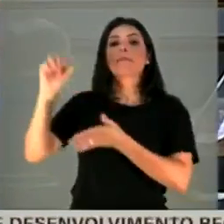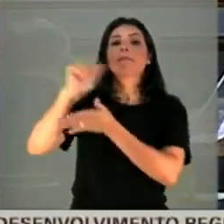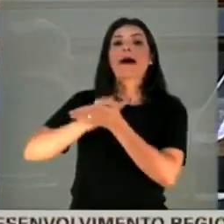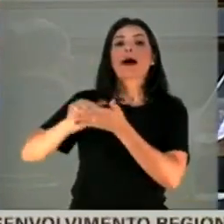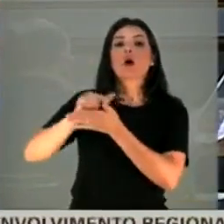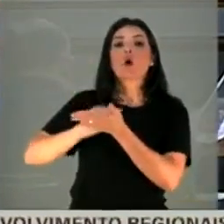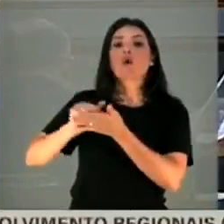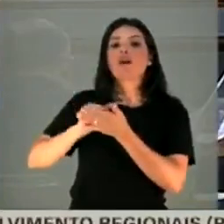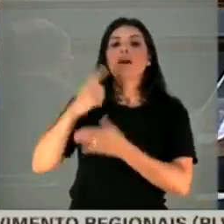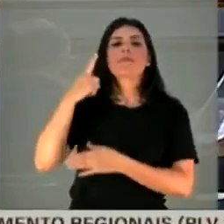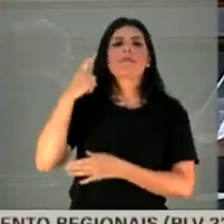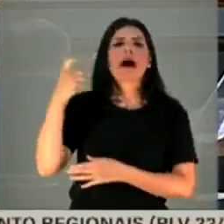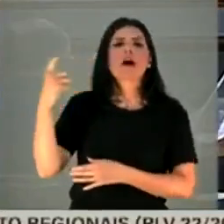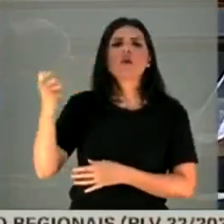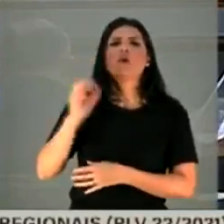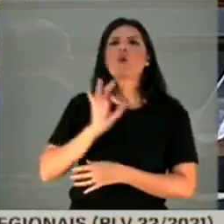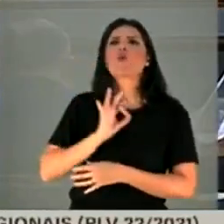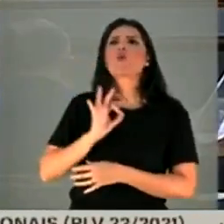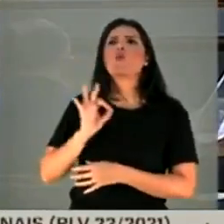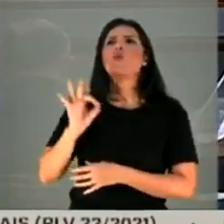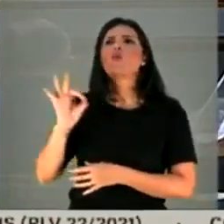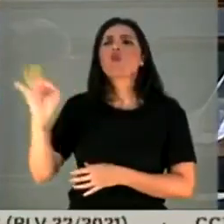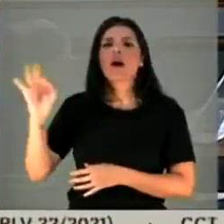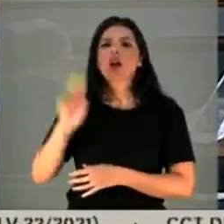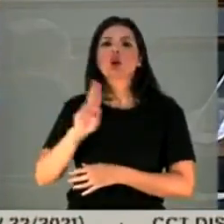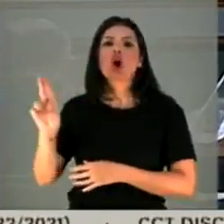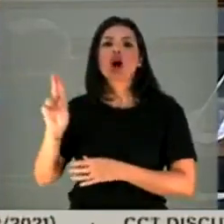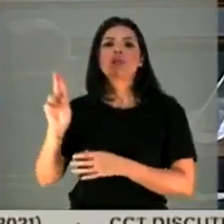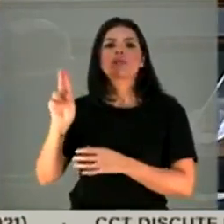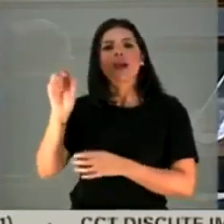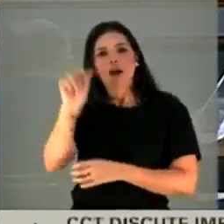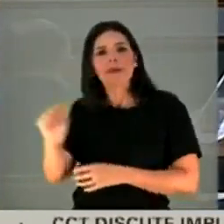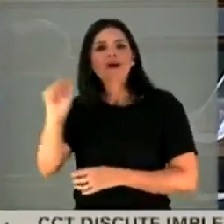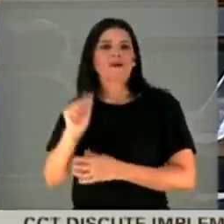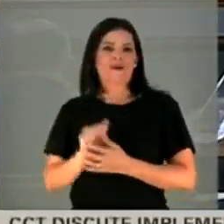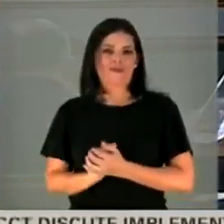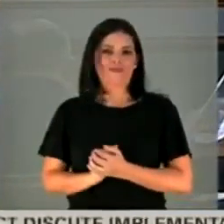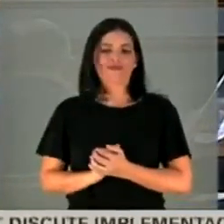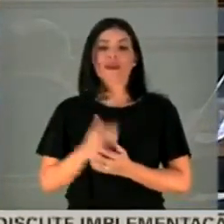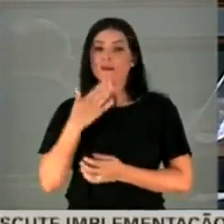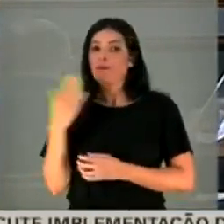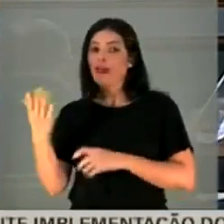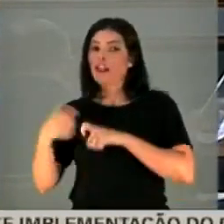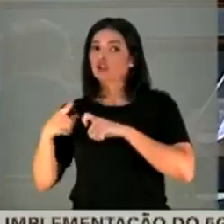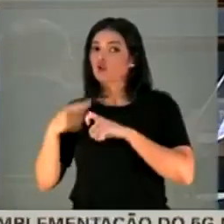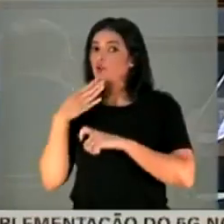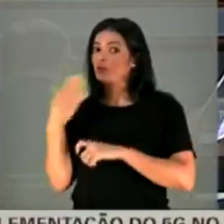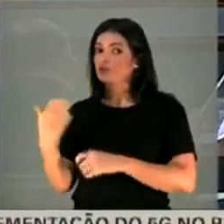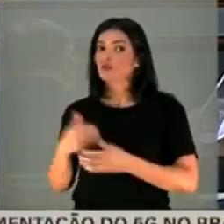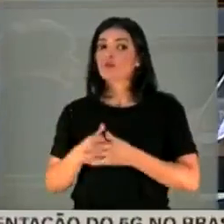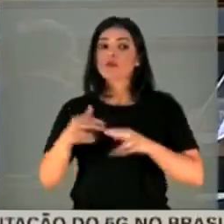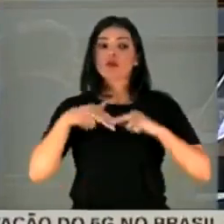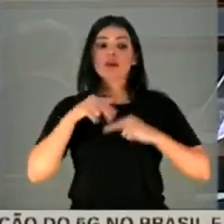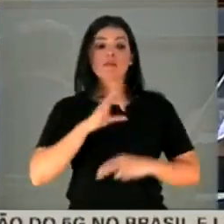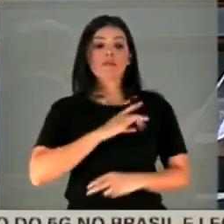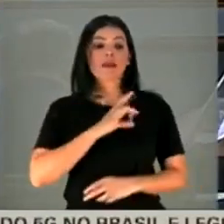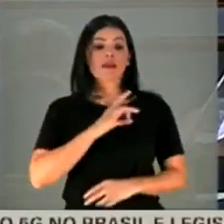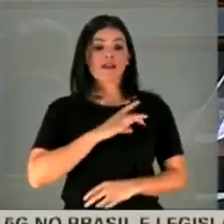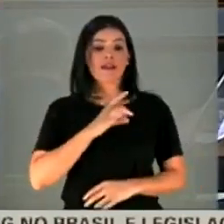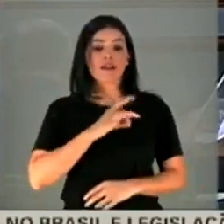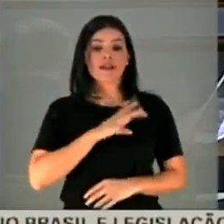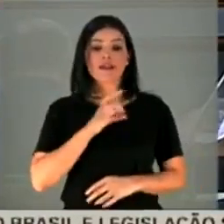fizemos isso exatamente por isso. A pedido do próprio médico. Por medo da